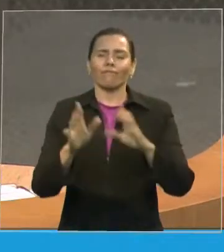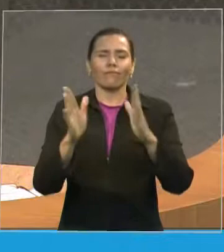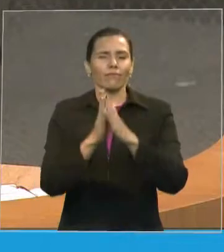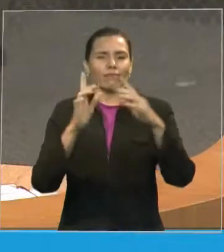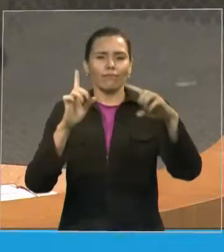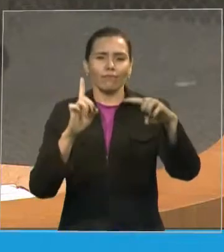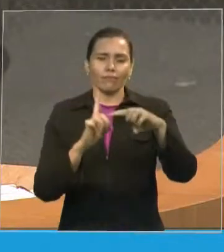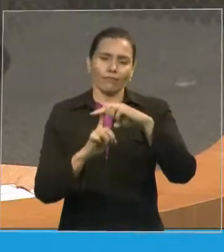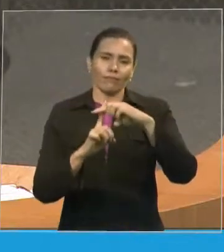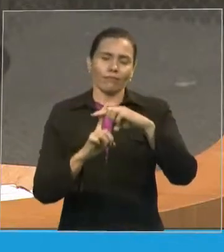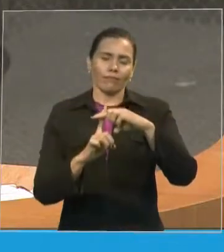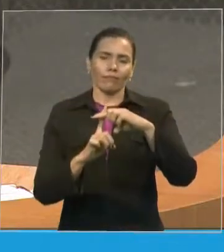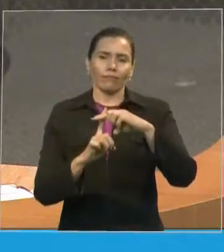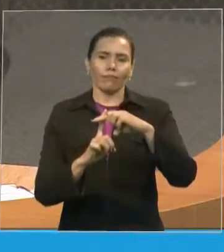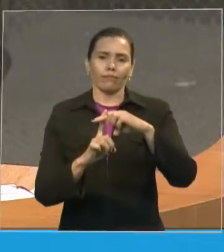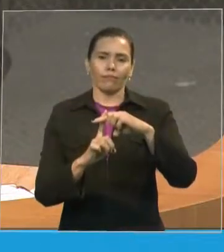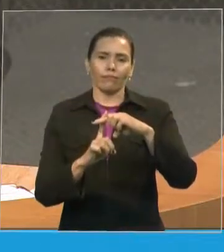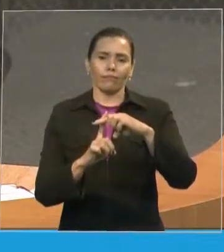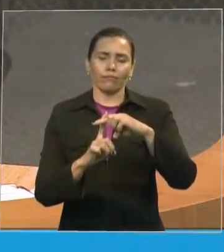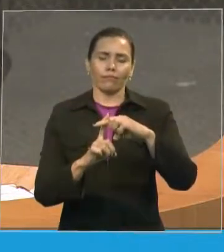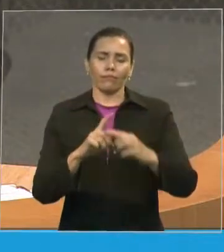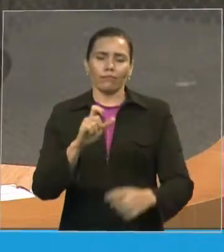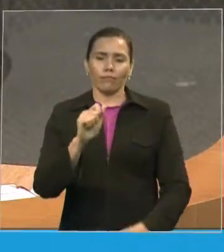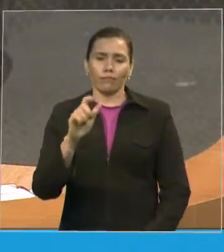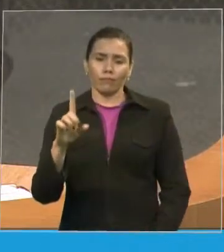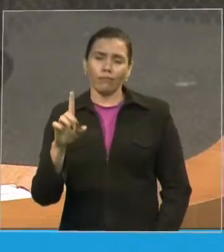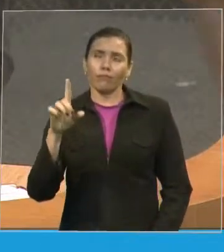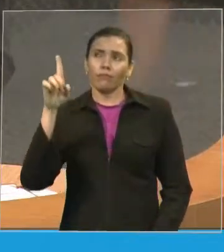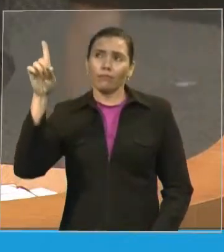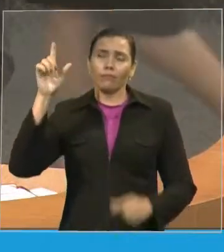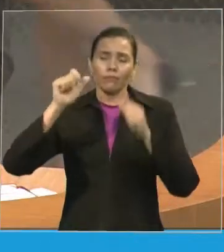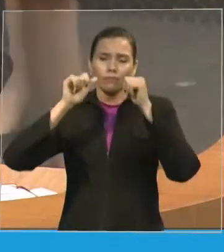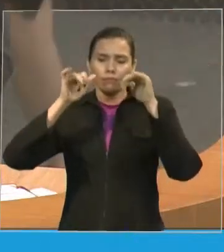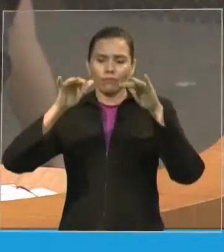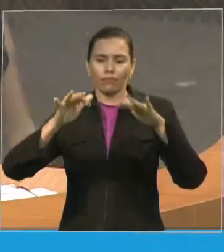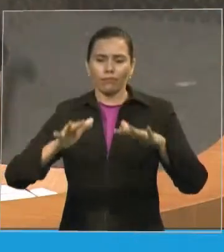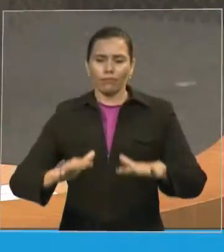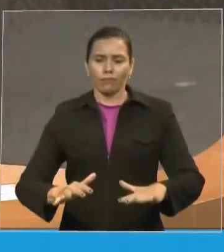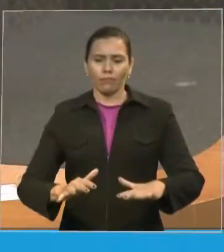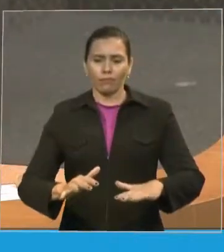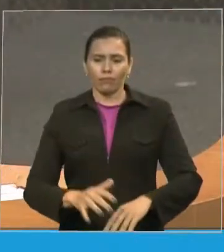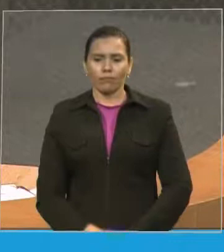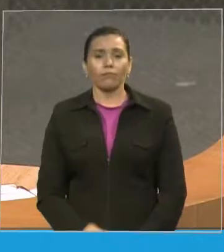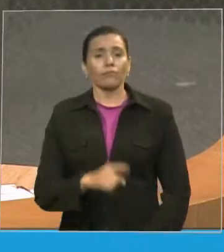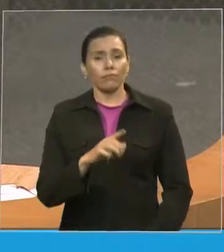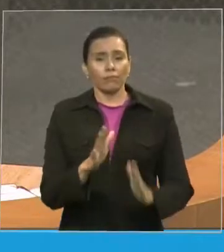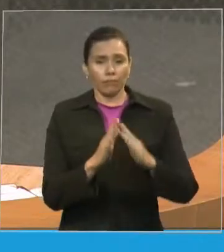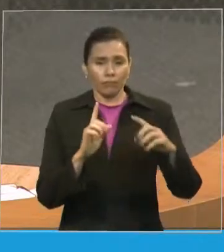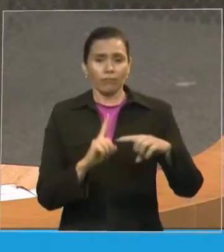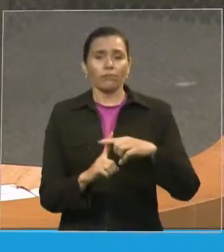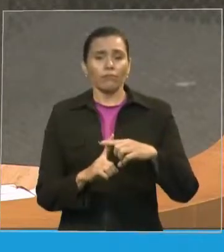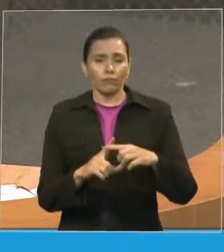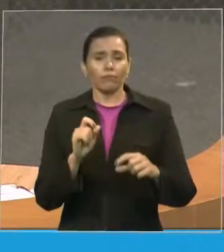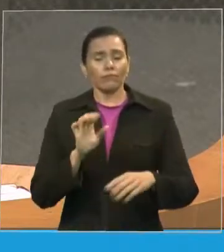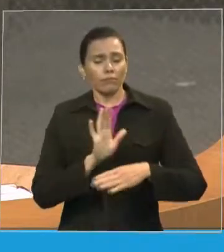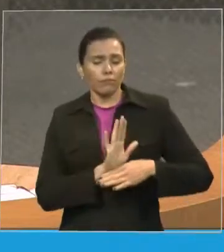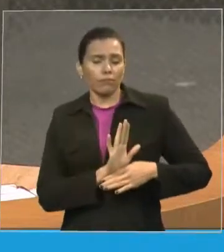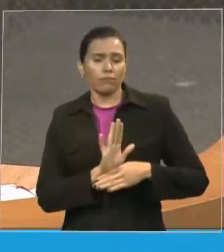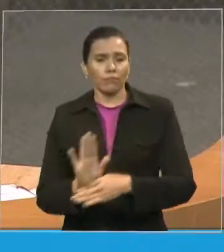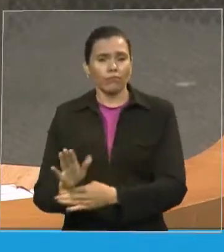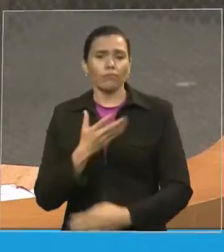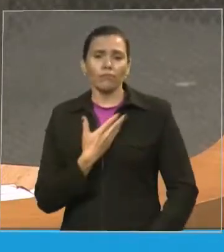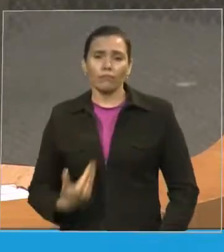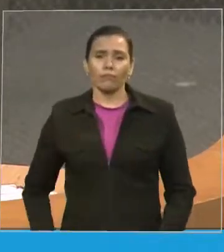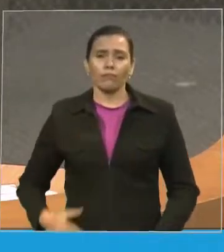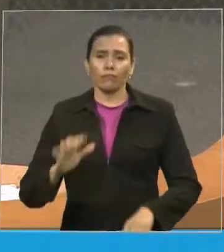que folga, contribui o Estado. Ajudem muito.